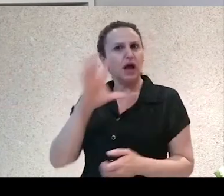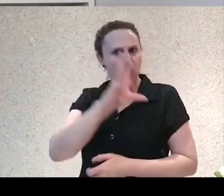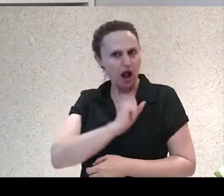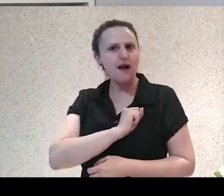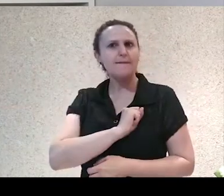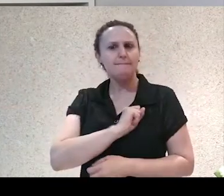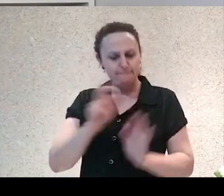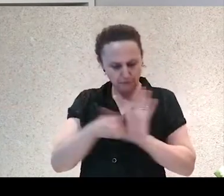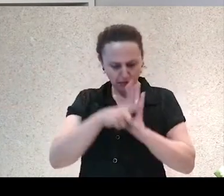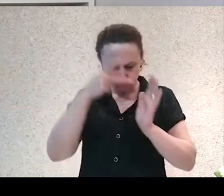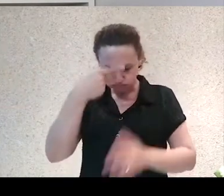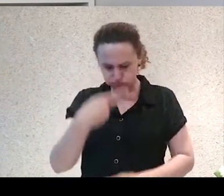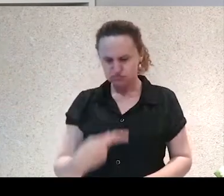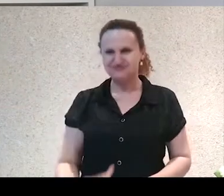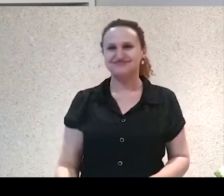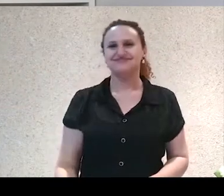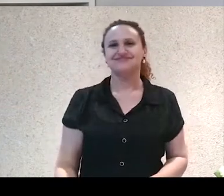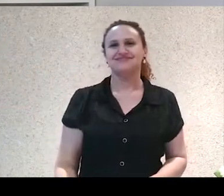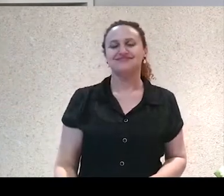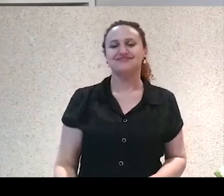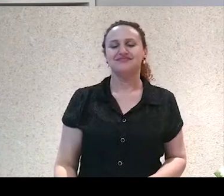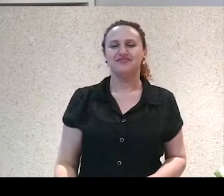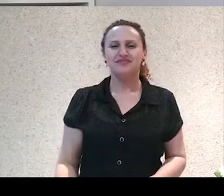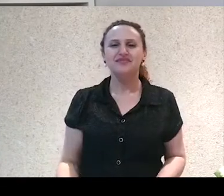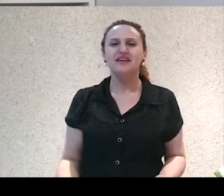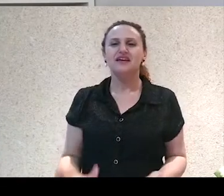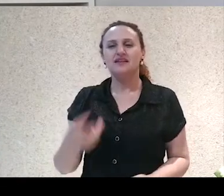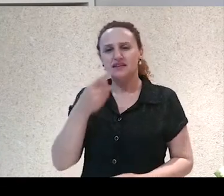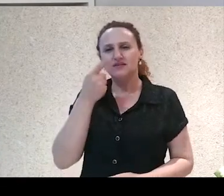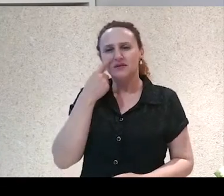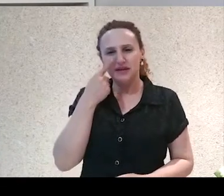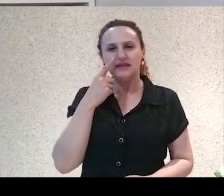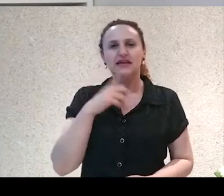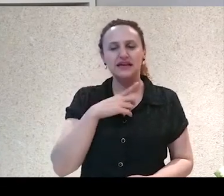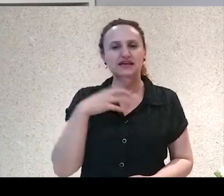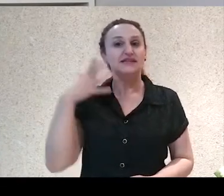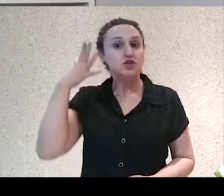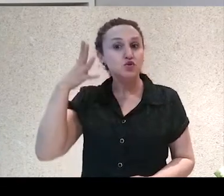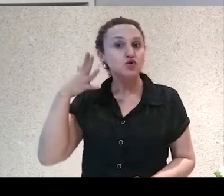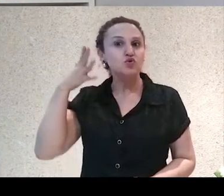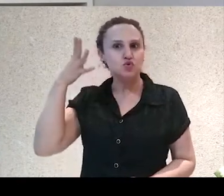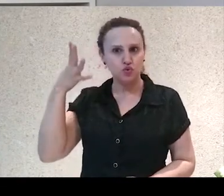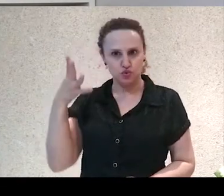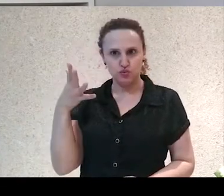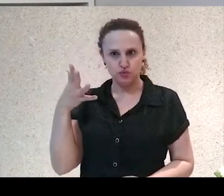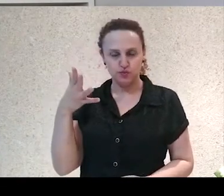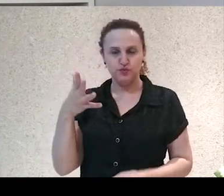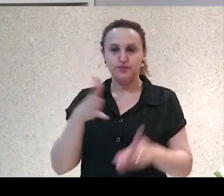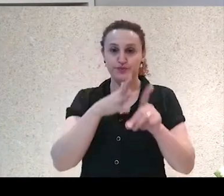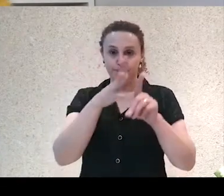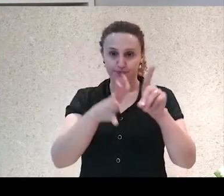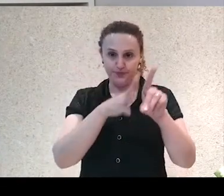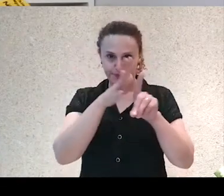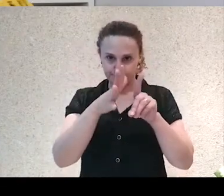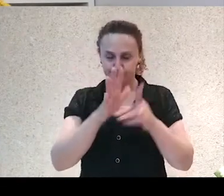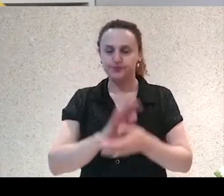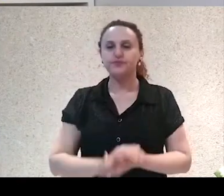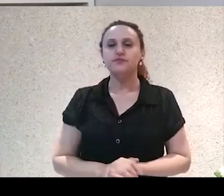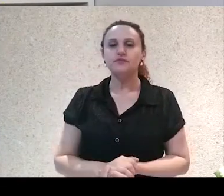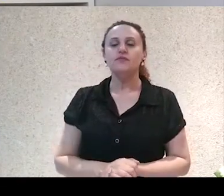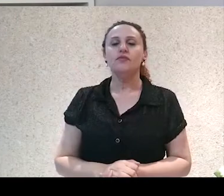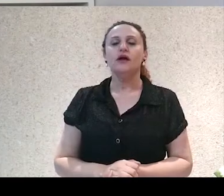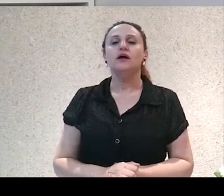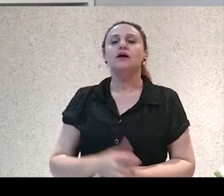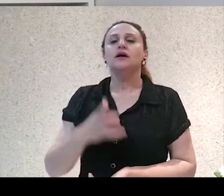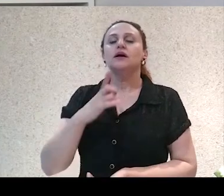É a primeira coisa. Muitas vezes a gente vê esse discurso também. Um outro texto interessante pra gente pensar,